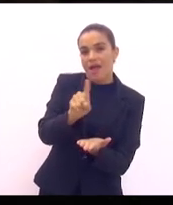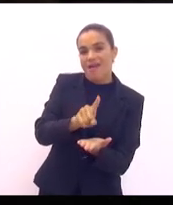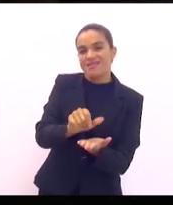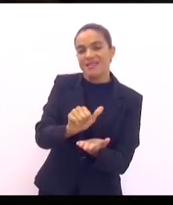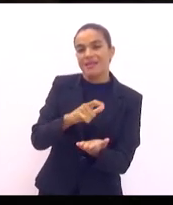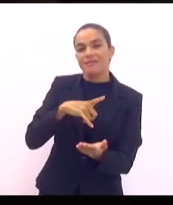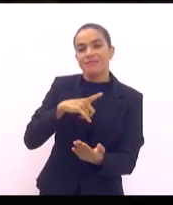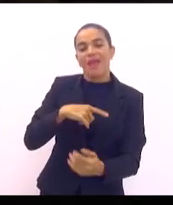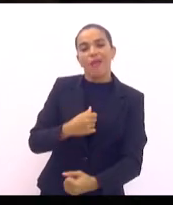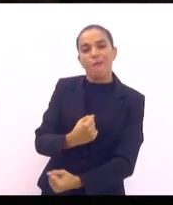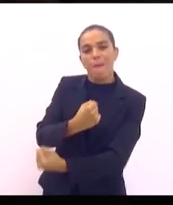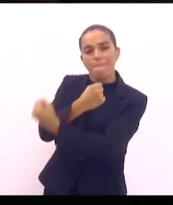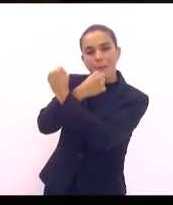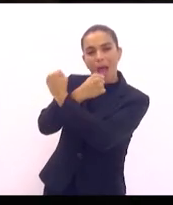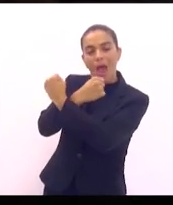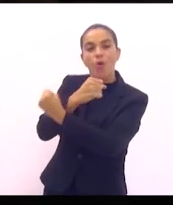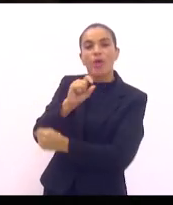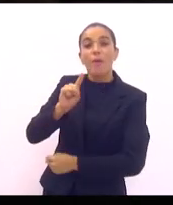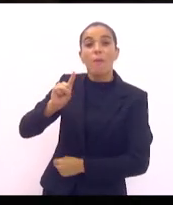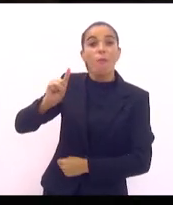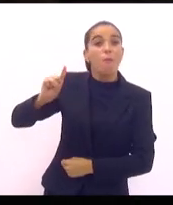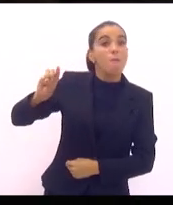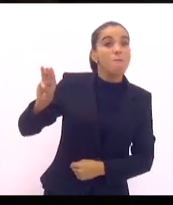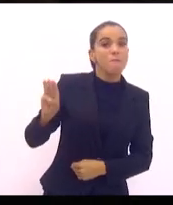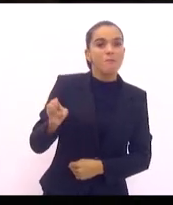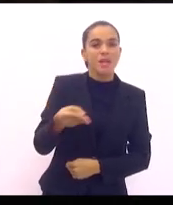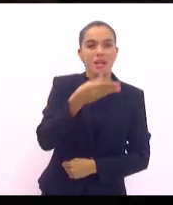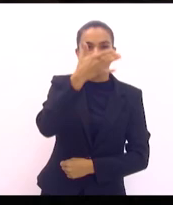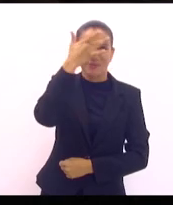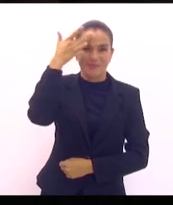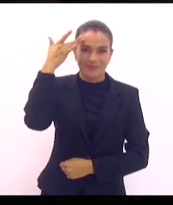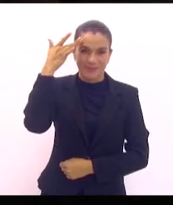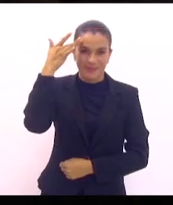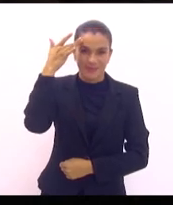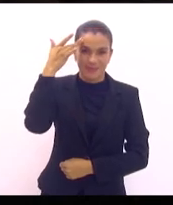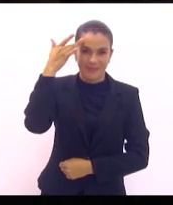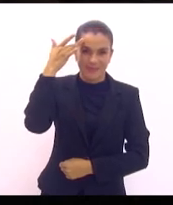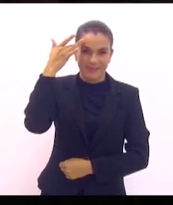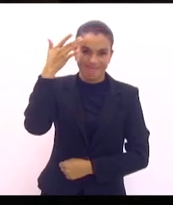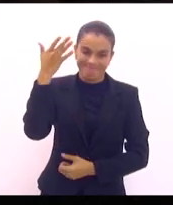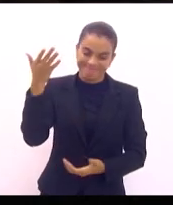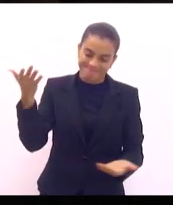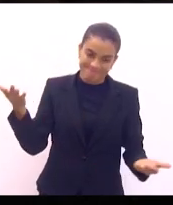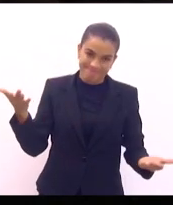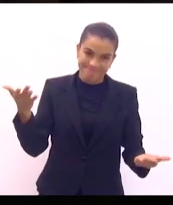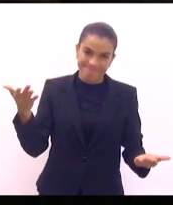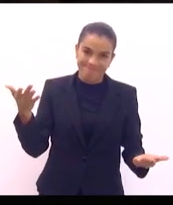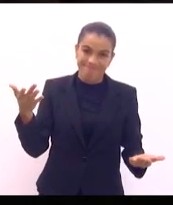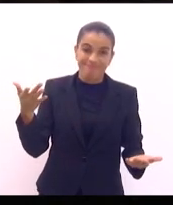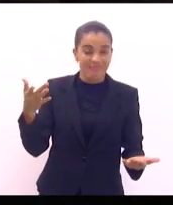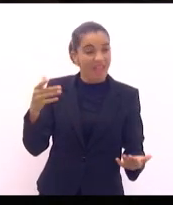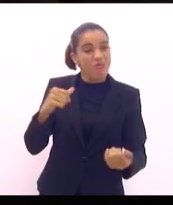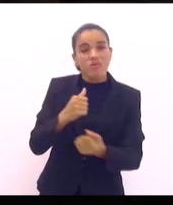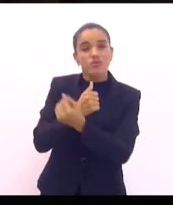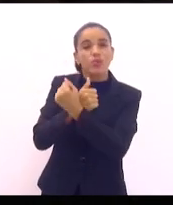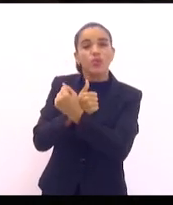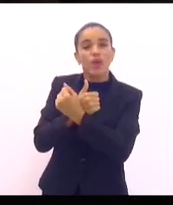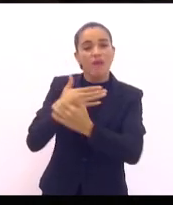um milhão e tantas mil pessoas. Como escudo físico.